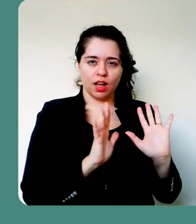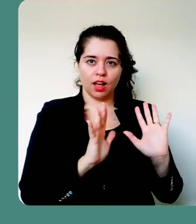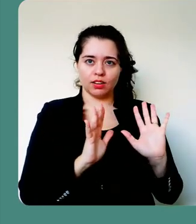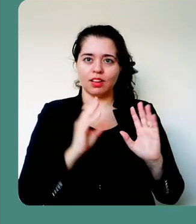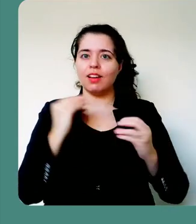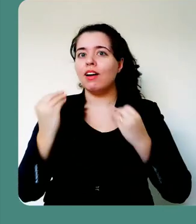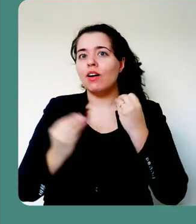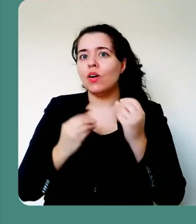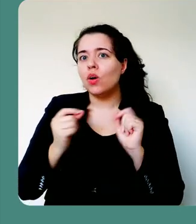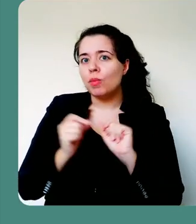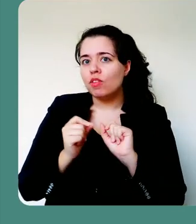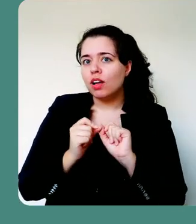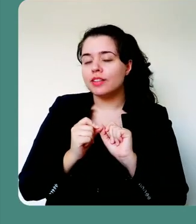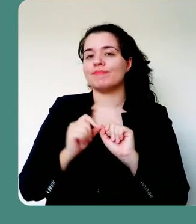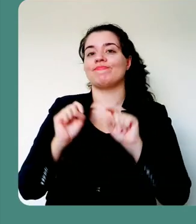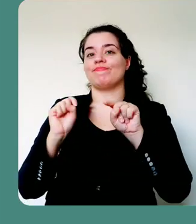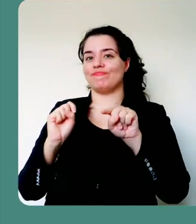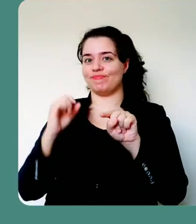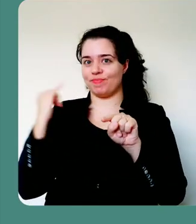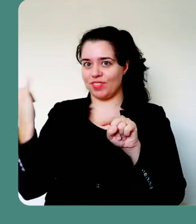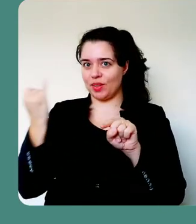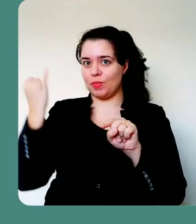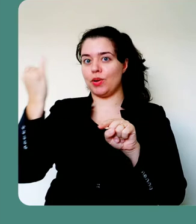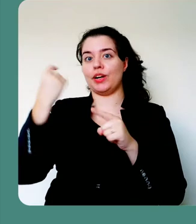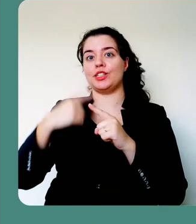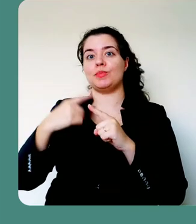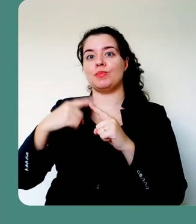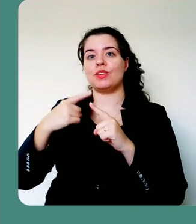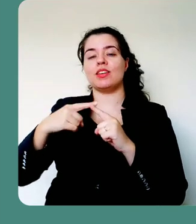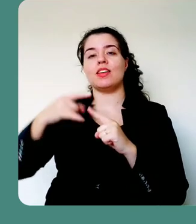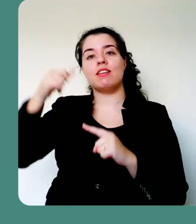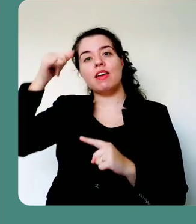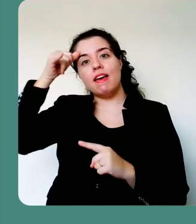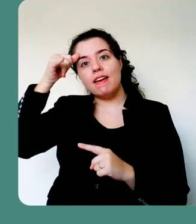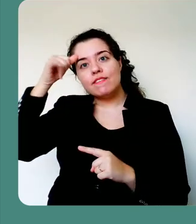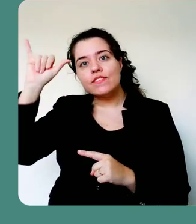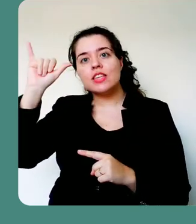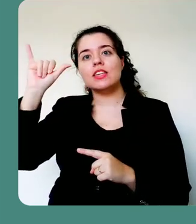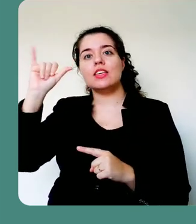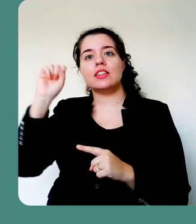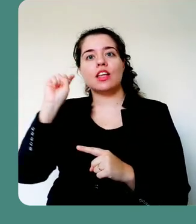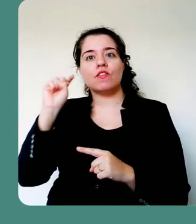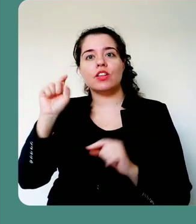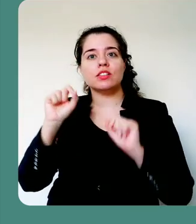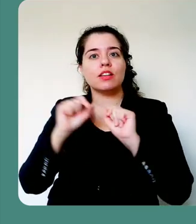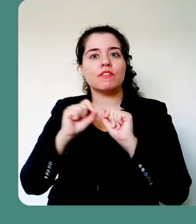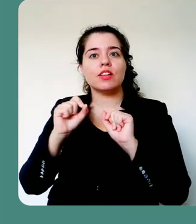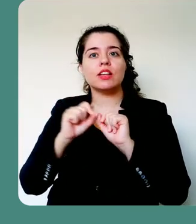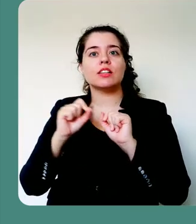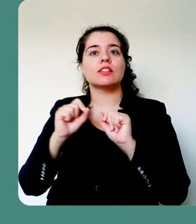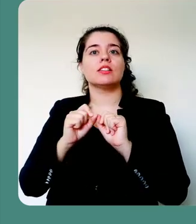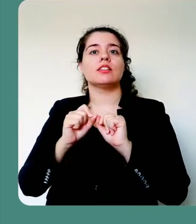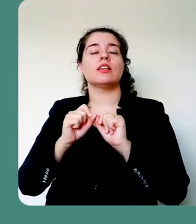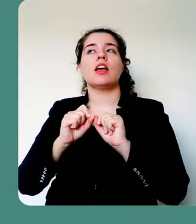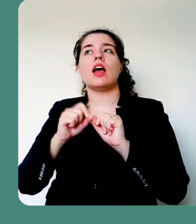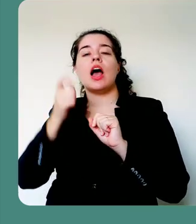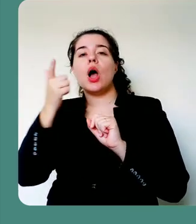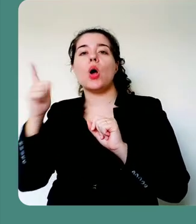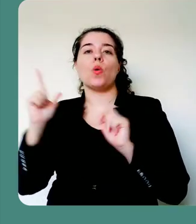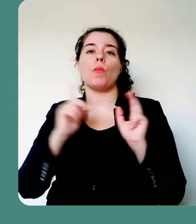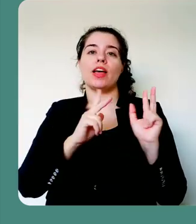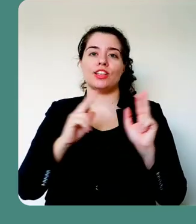importante porque vai evitar depois que você tenha necessidade de fazer algum tipo de edição da sua videoaula.